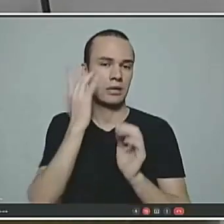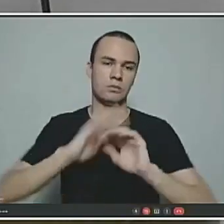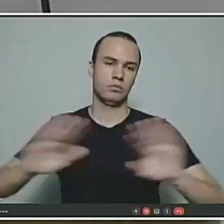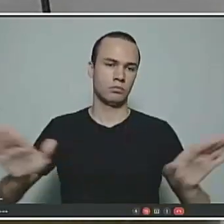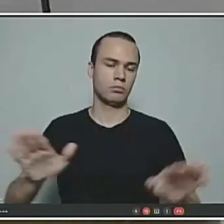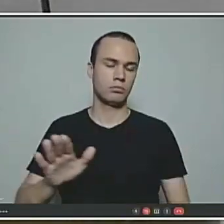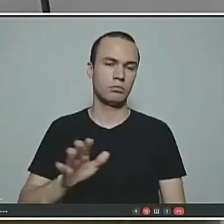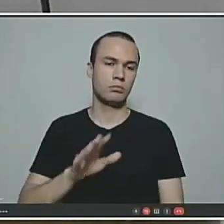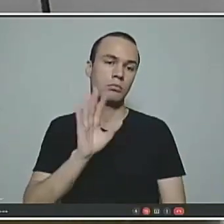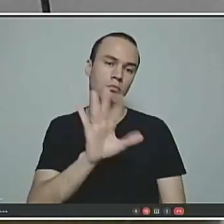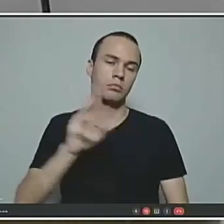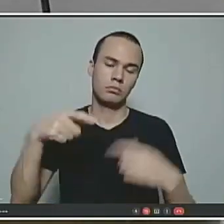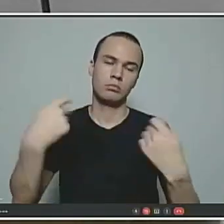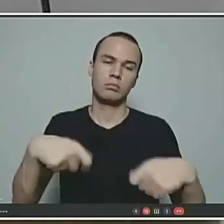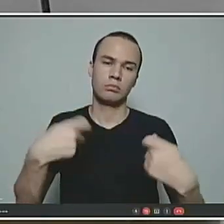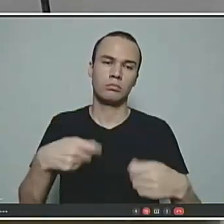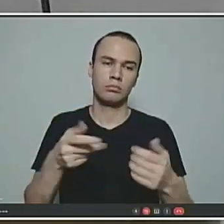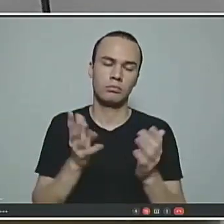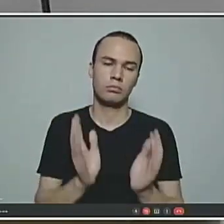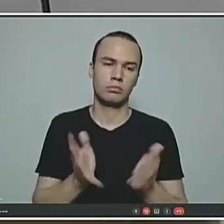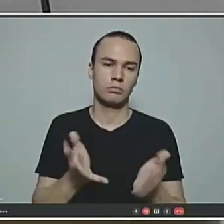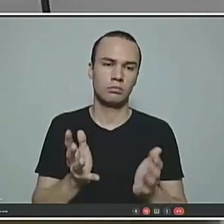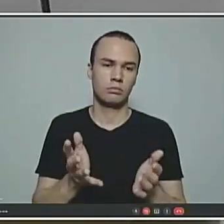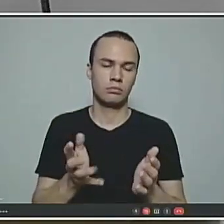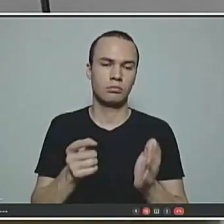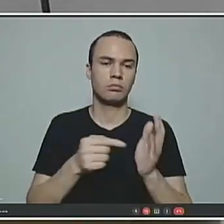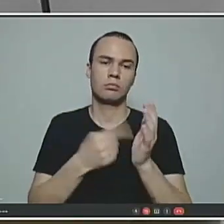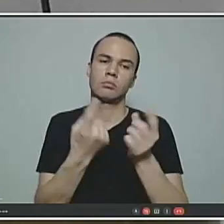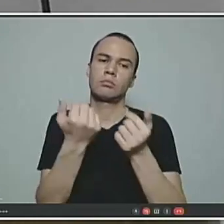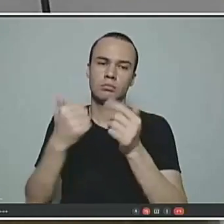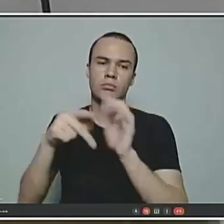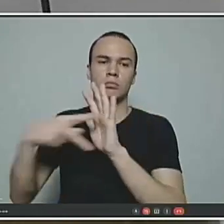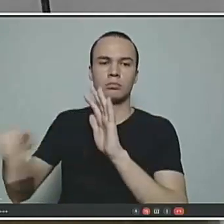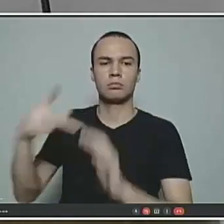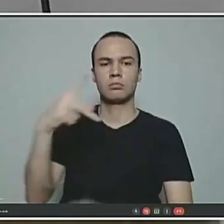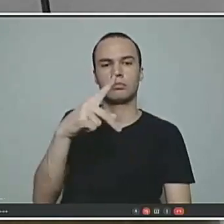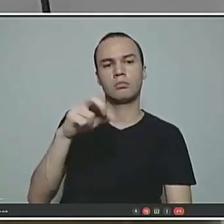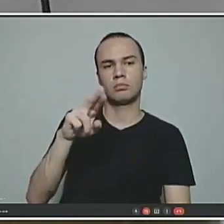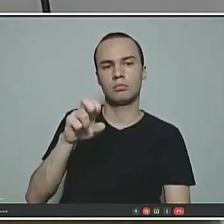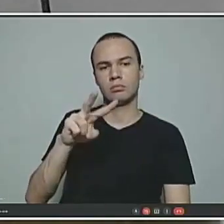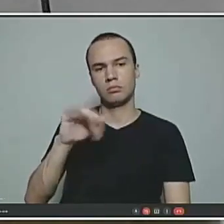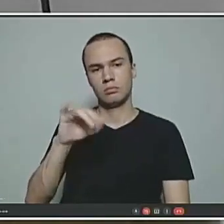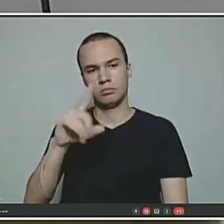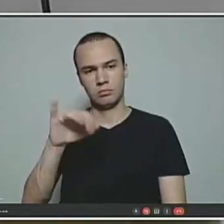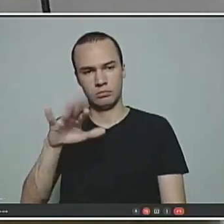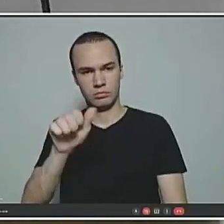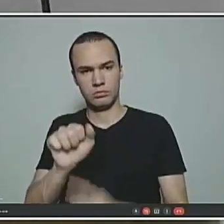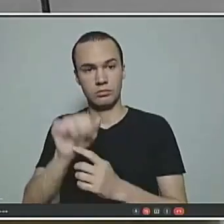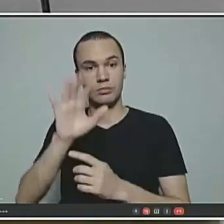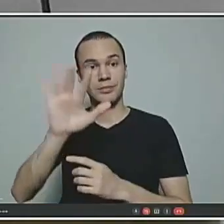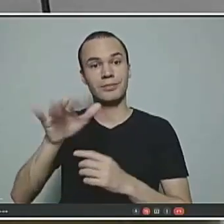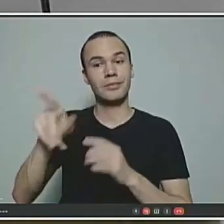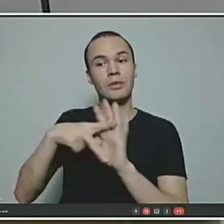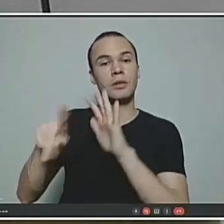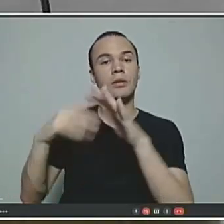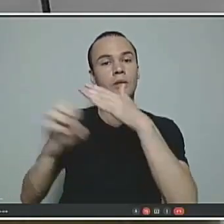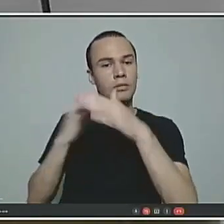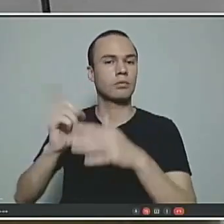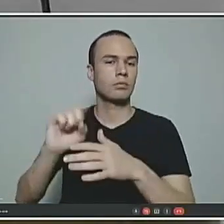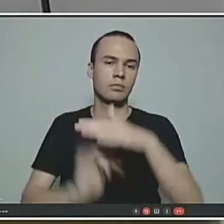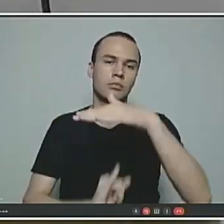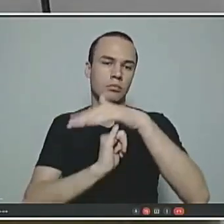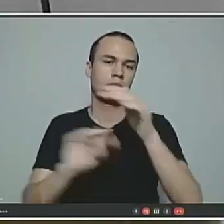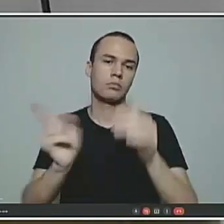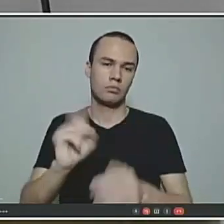que teria que ter hoje no fundo de previdência, e eu digo fundo porque não é autarquia, não é instituto, pelo